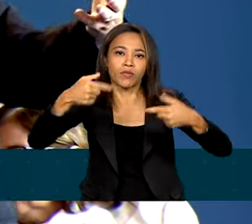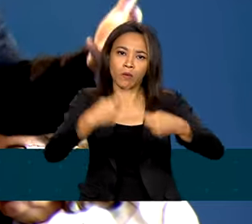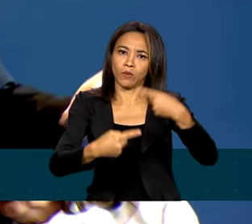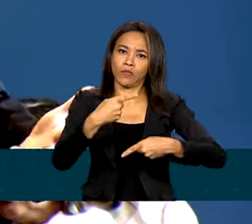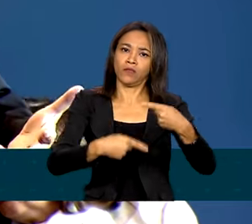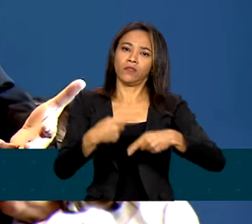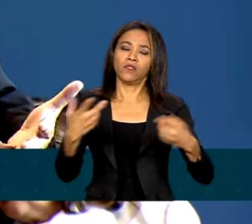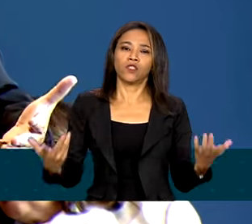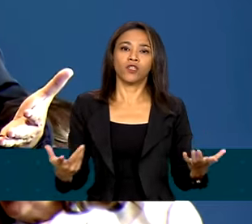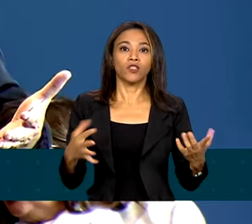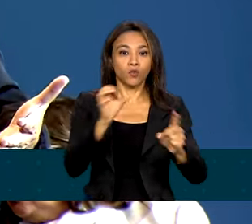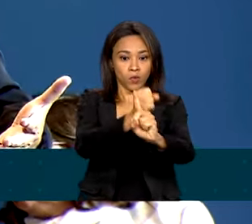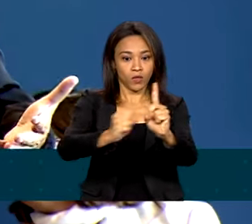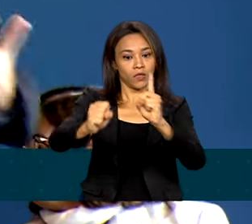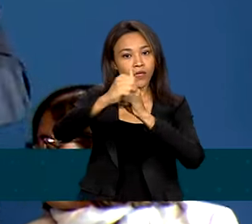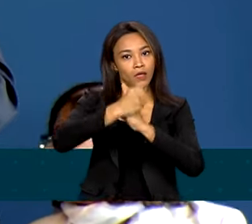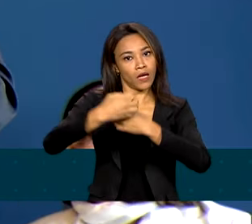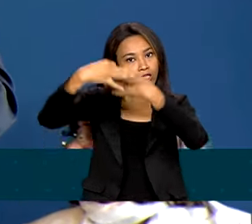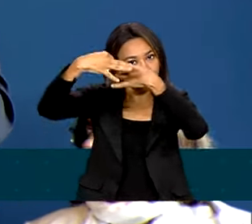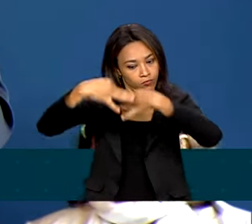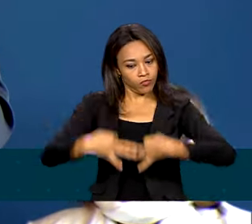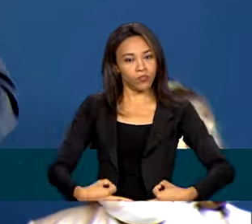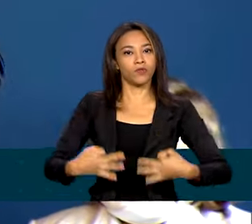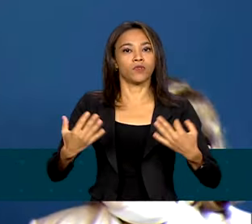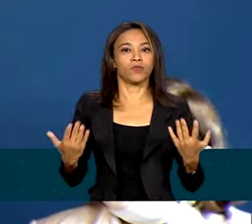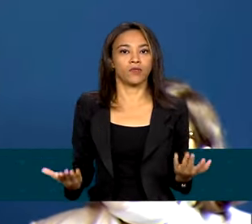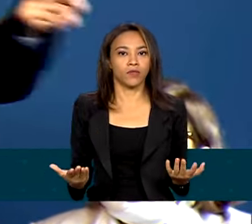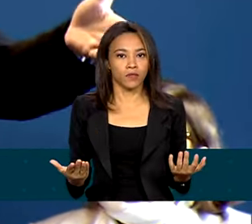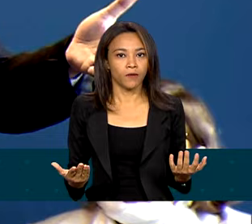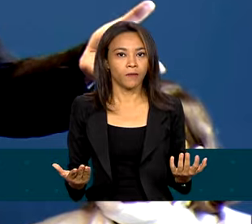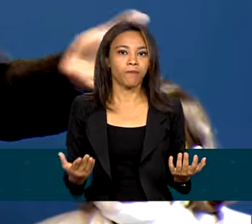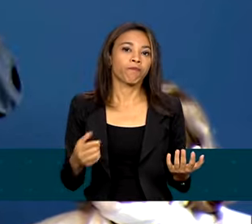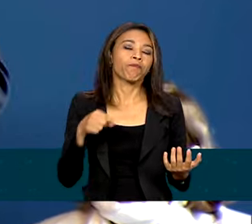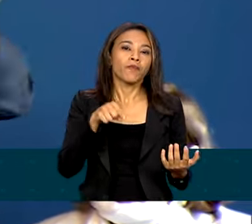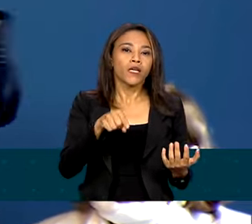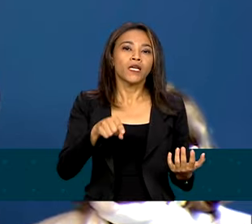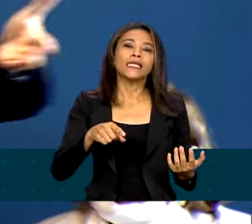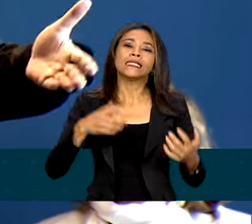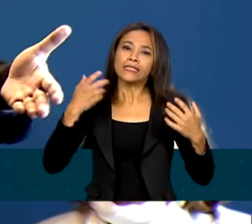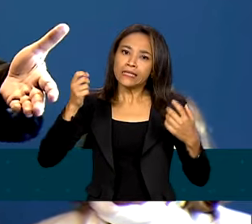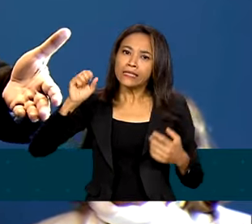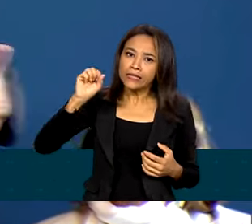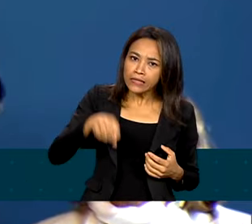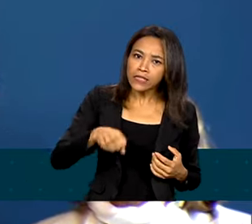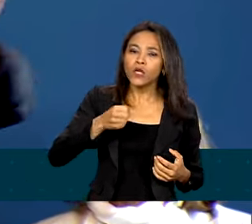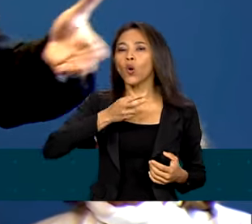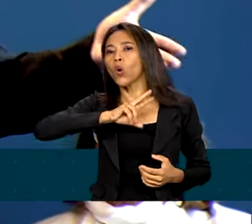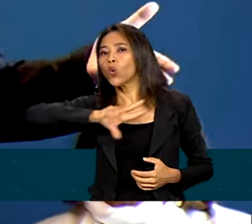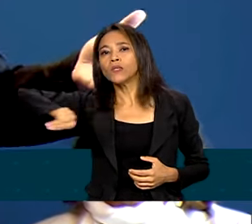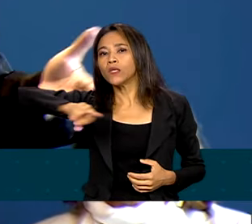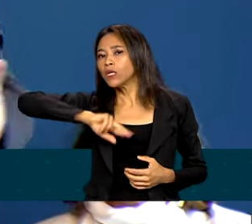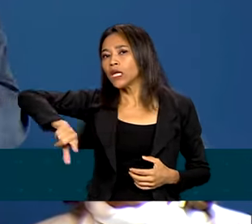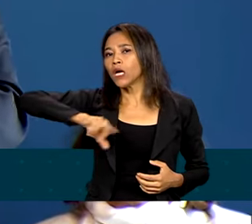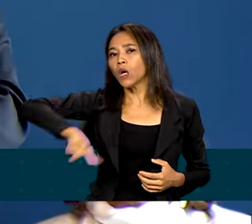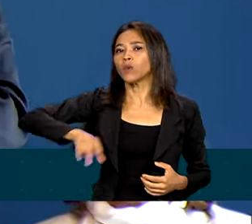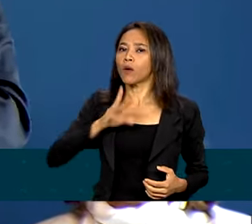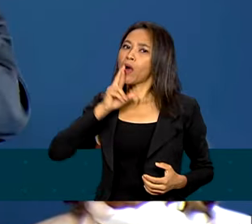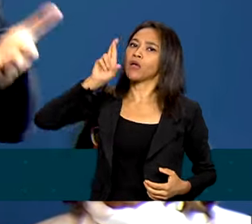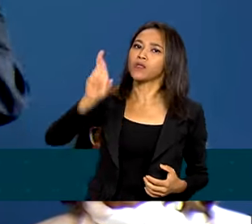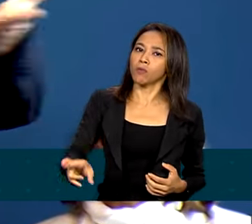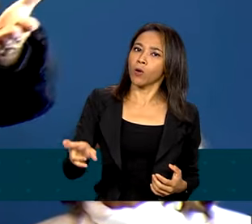sociedade mais digna e, portanto, conducente à resposta sim ou não, se nós queremos viver